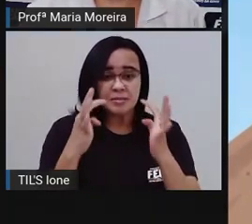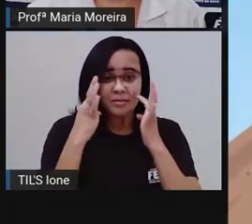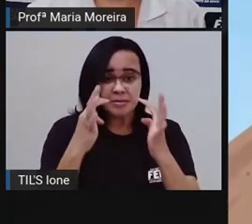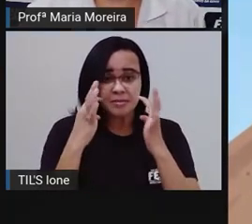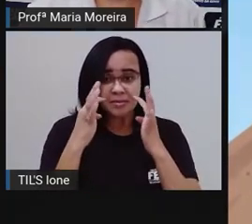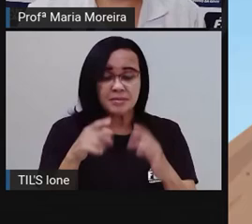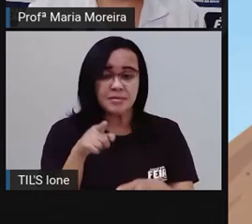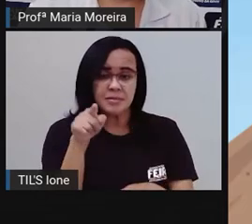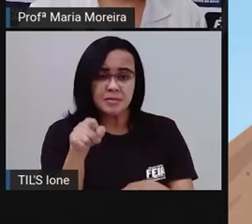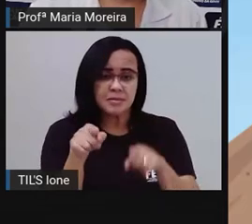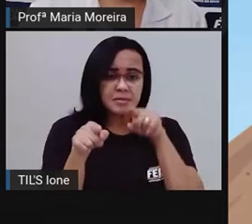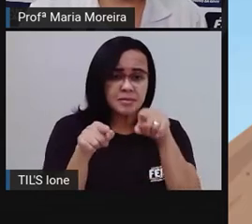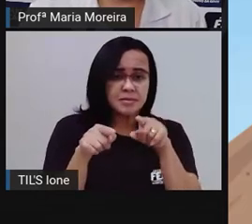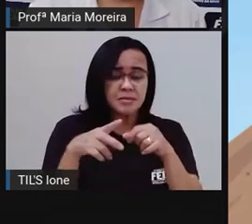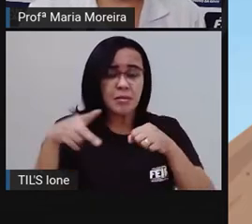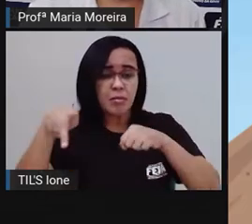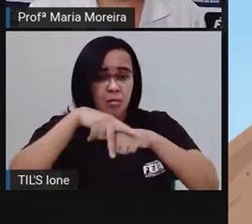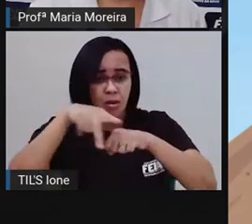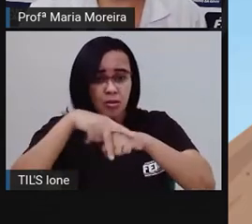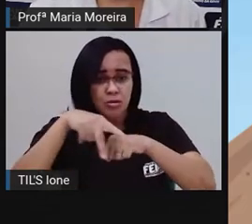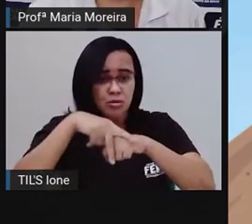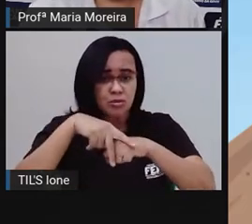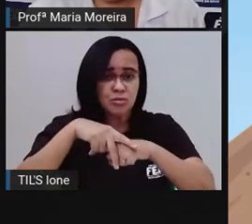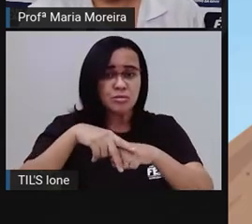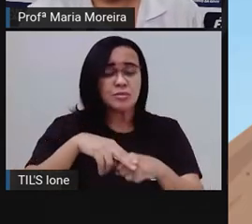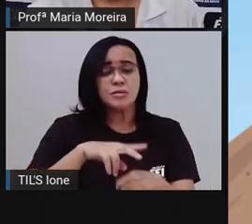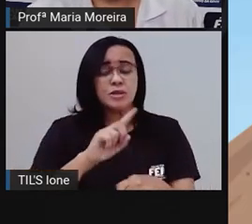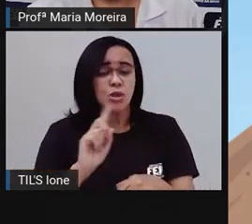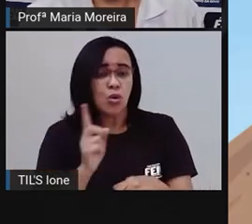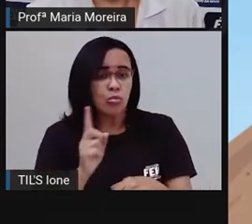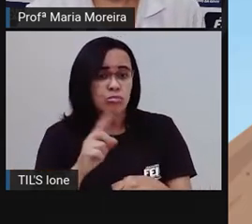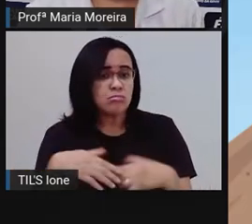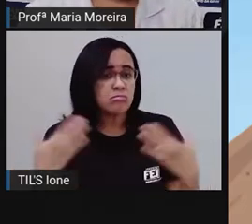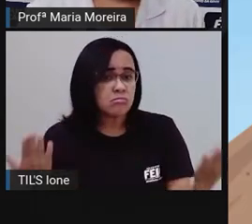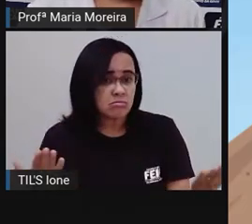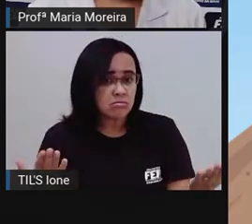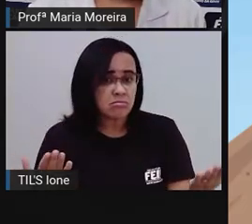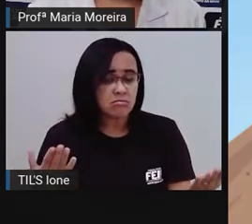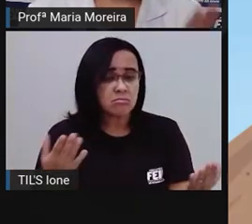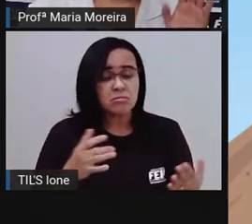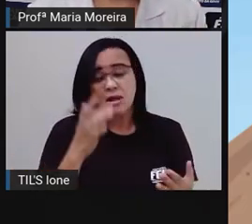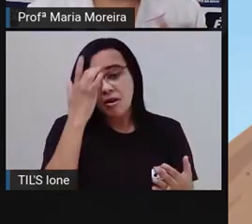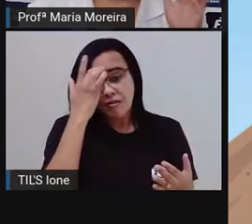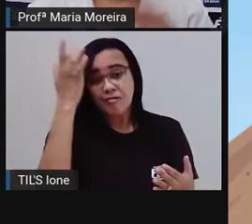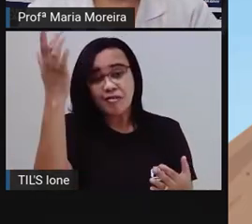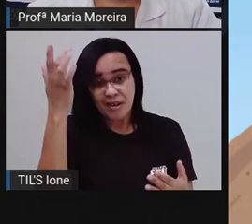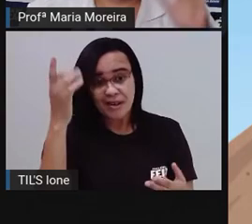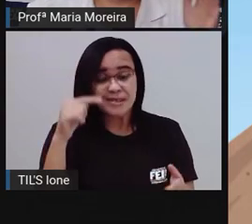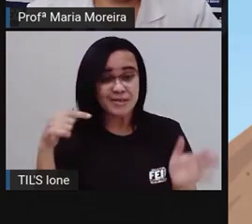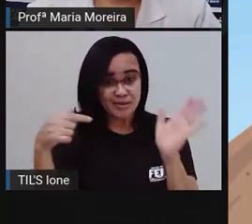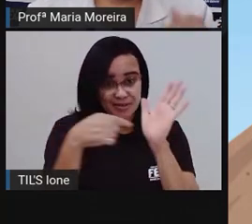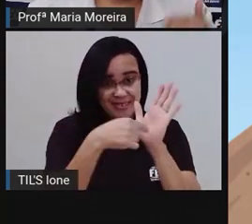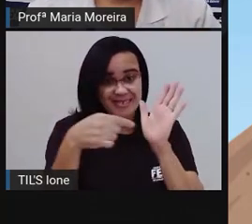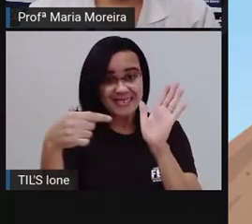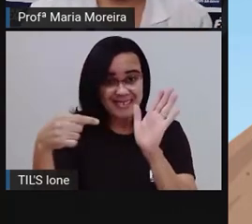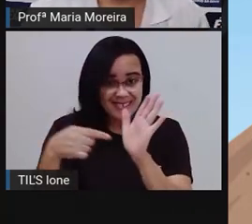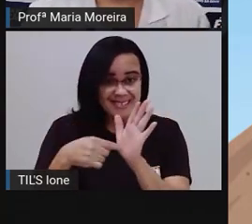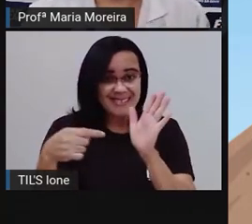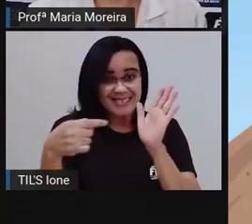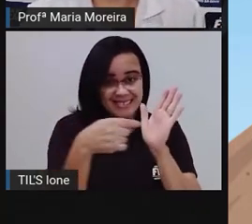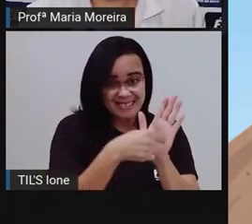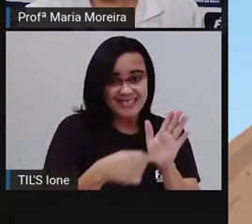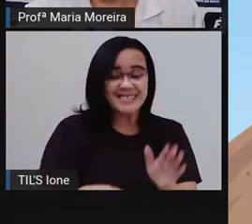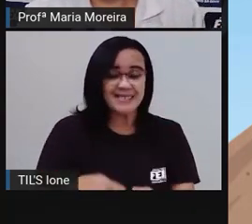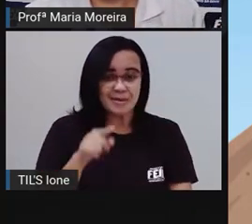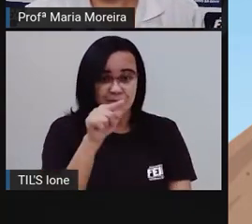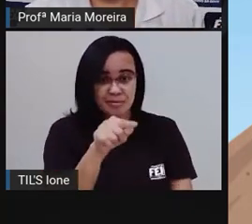eu vou dizer o que é pronome ou não. Eu é pronome e arrumar não é. Então, é bem facilzinho. É só eu ir batendo aqui na